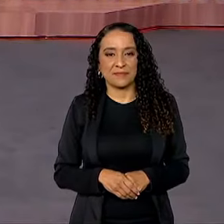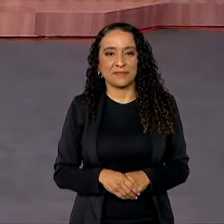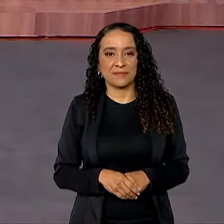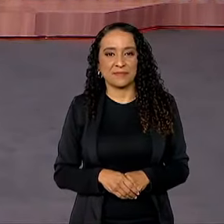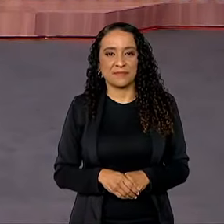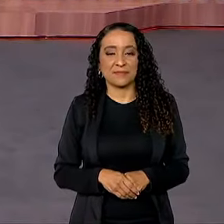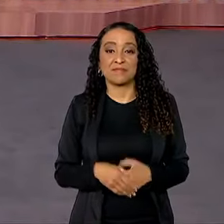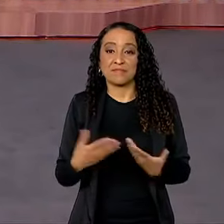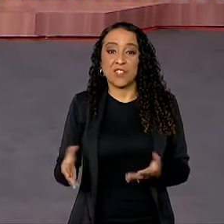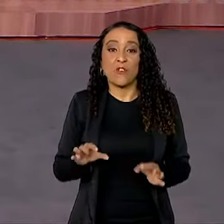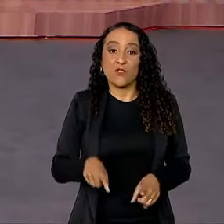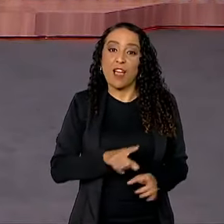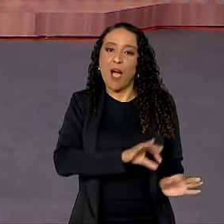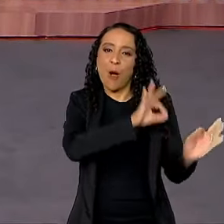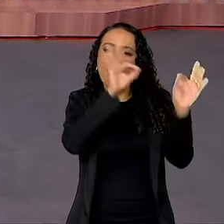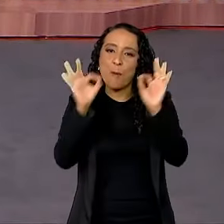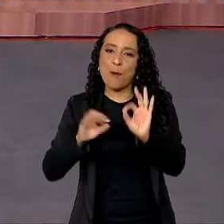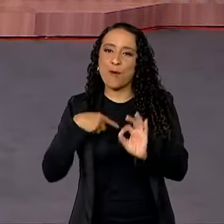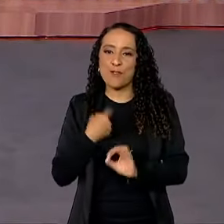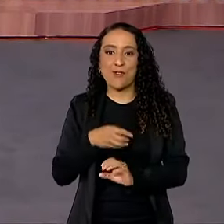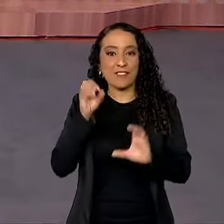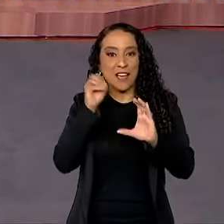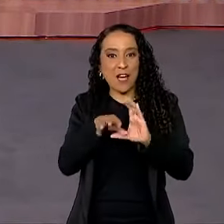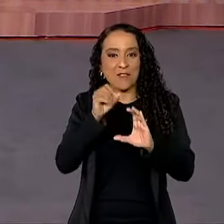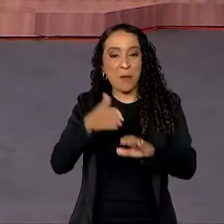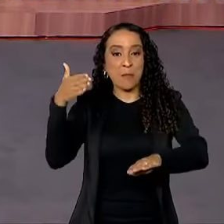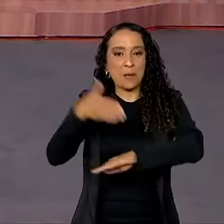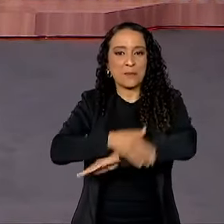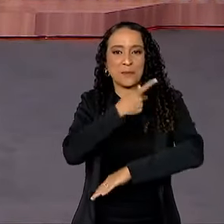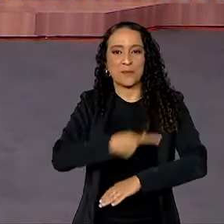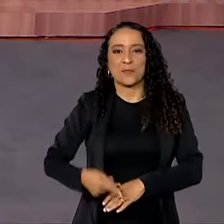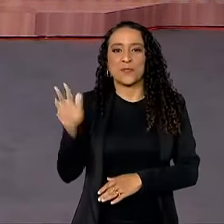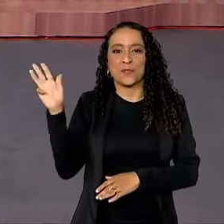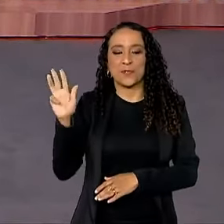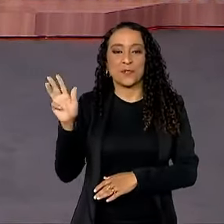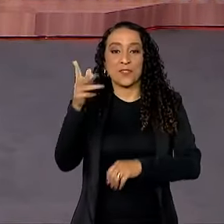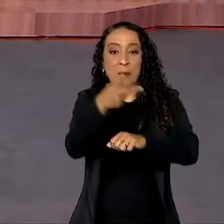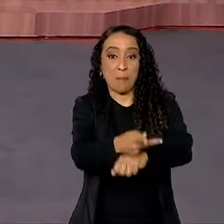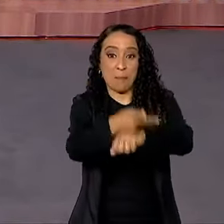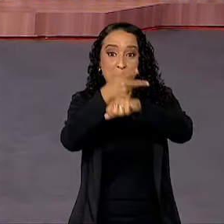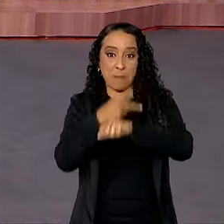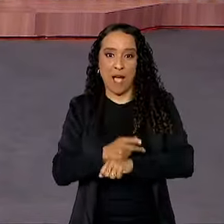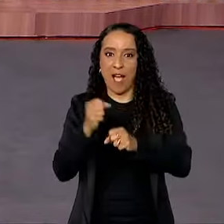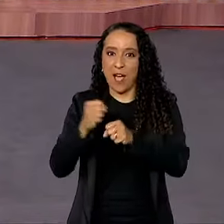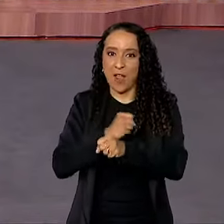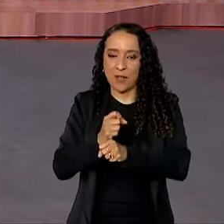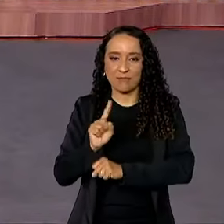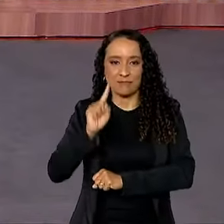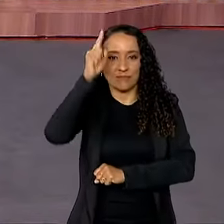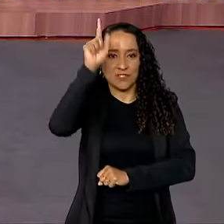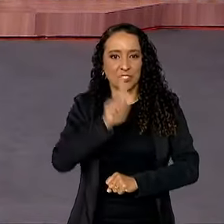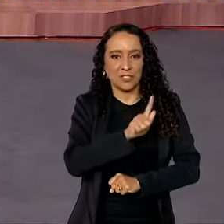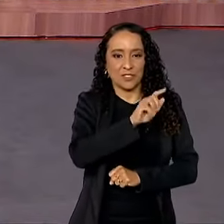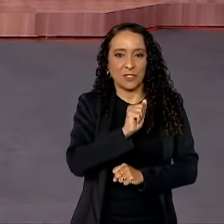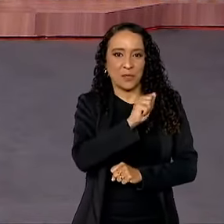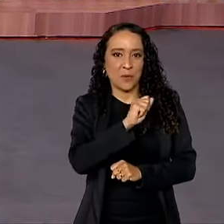E você acompanhou conosco ao vivo a participação do presidente Lula na premiação anual da